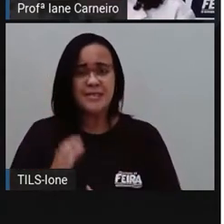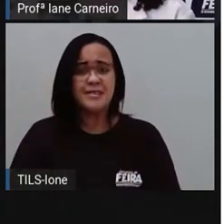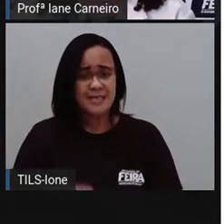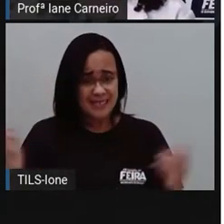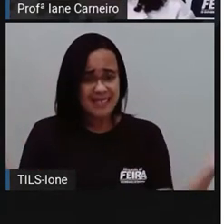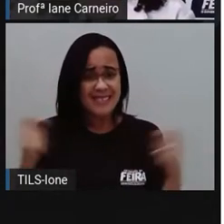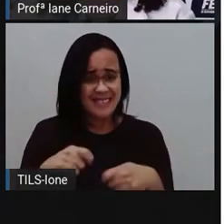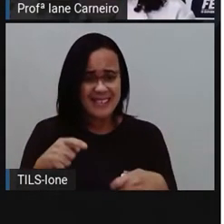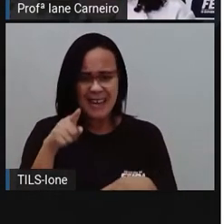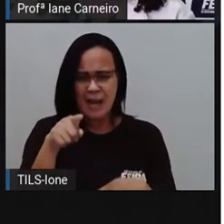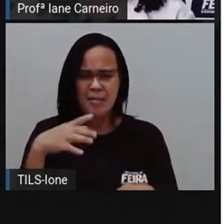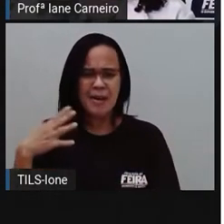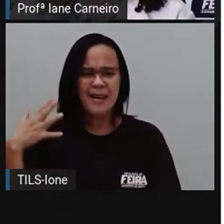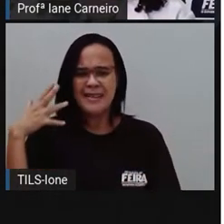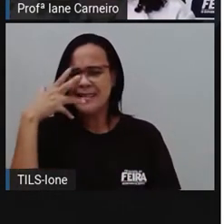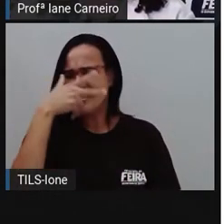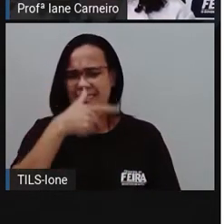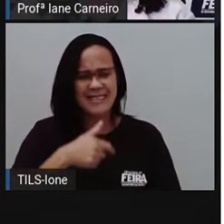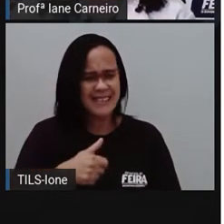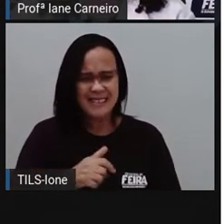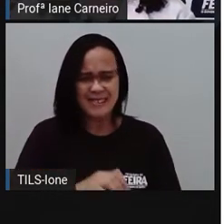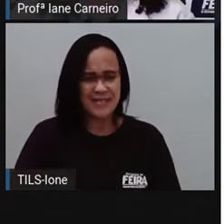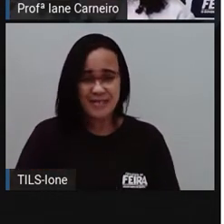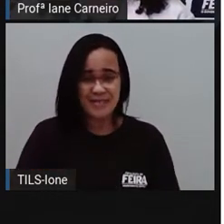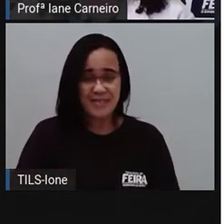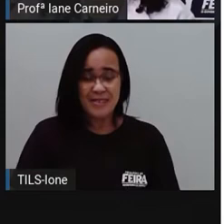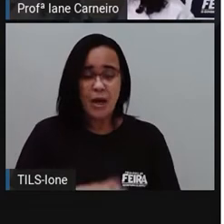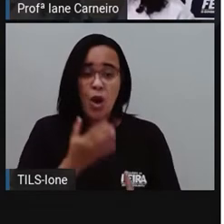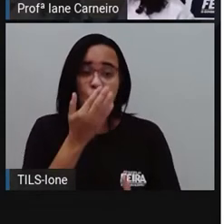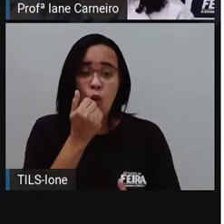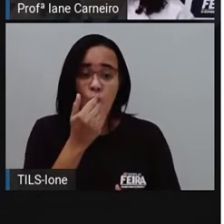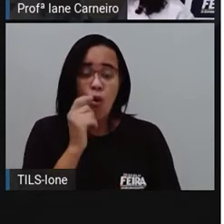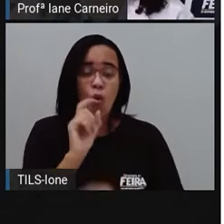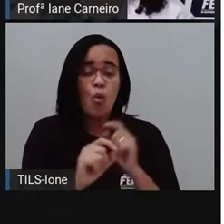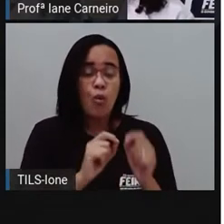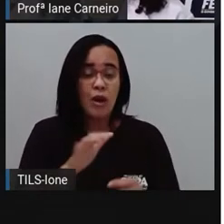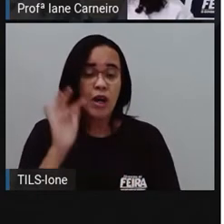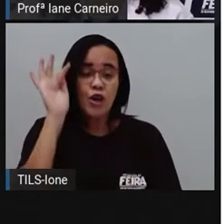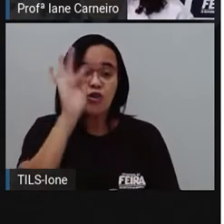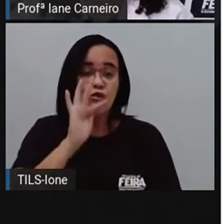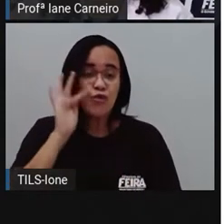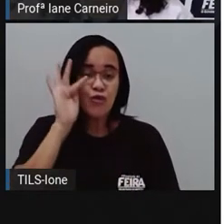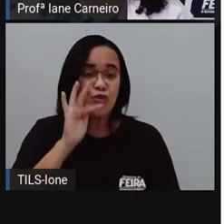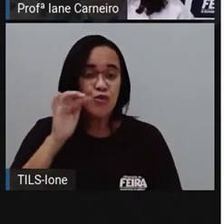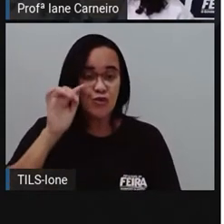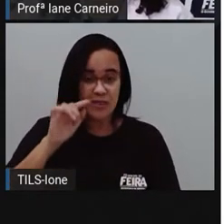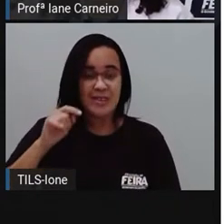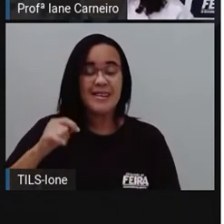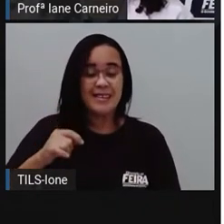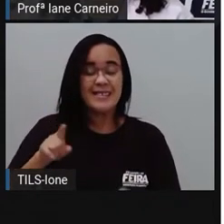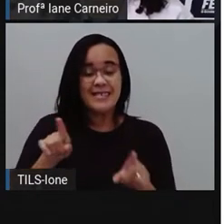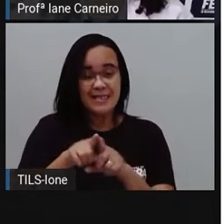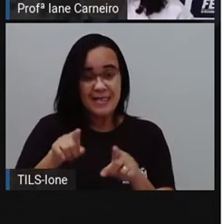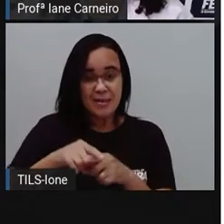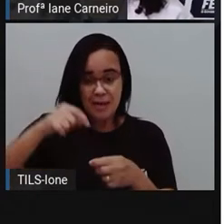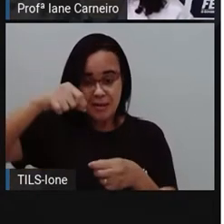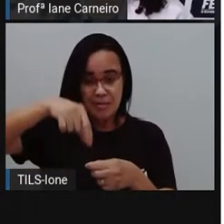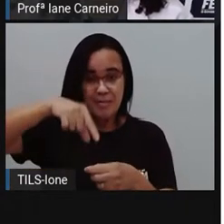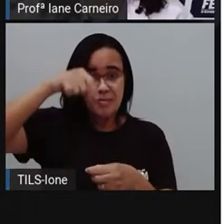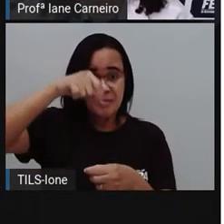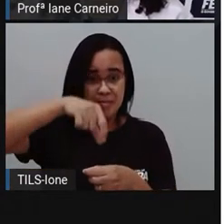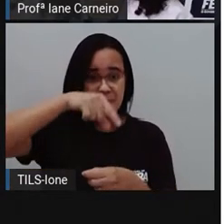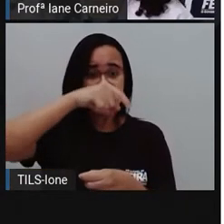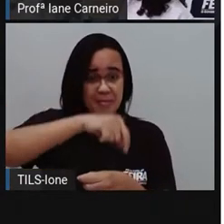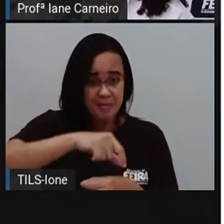Olha como são lindos. A maioria deles come frutas e sementes. Algumas espécies, porém, também comem pequenos